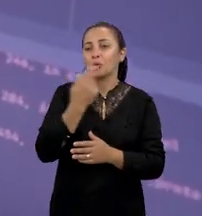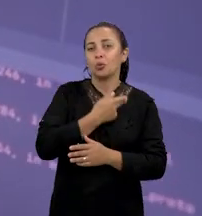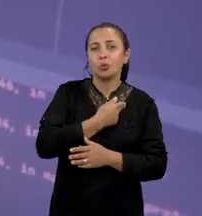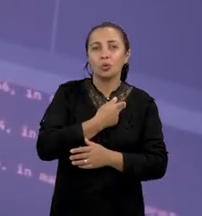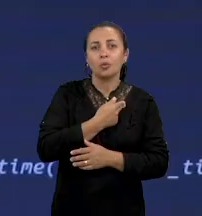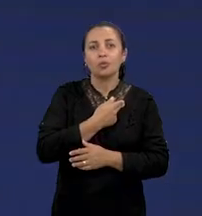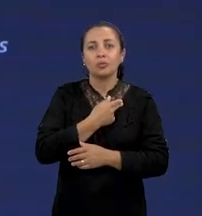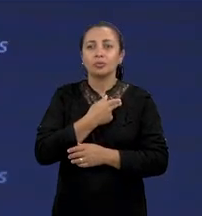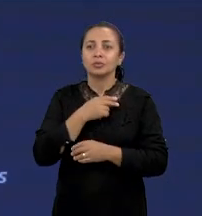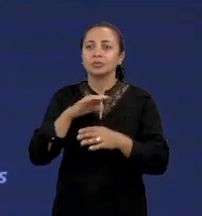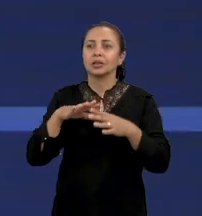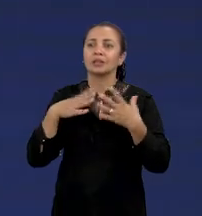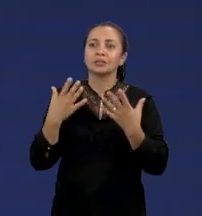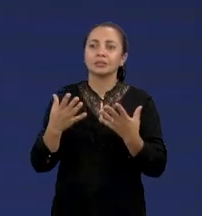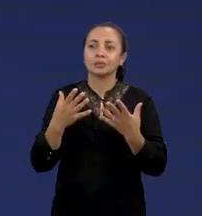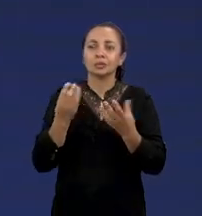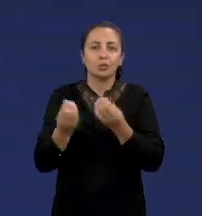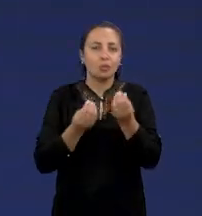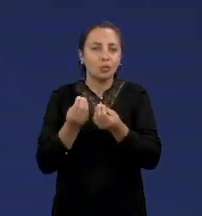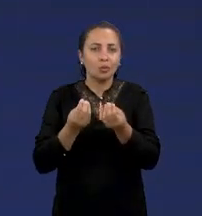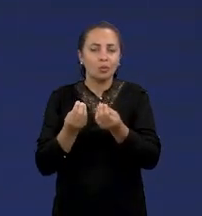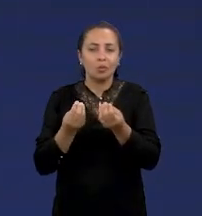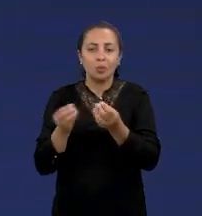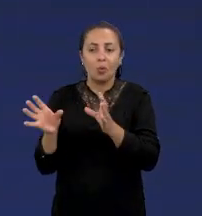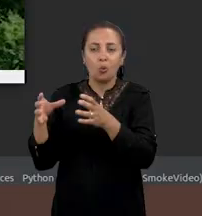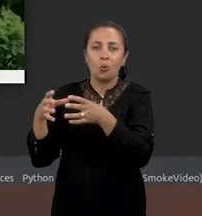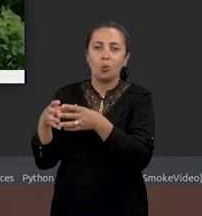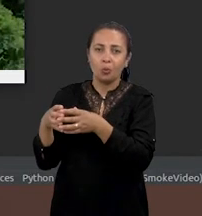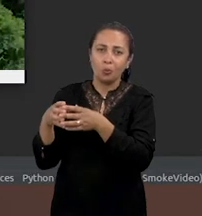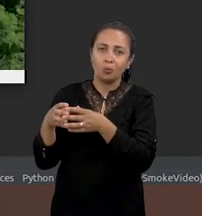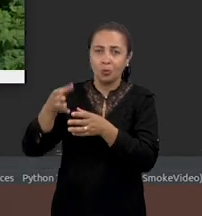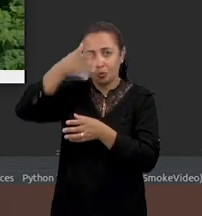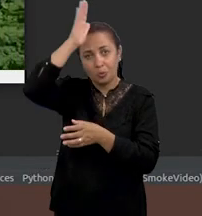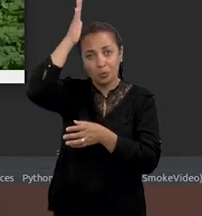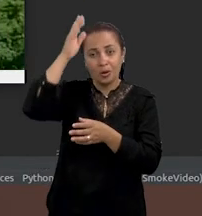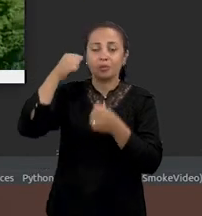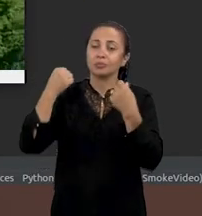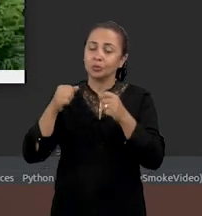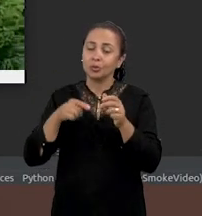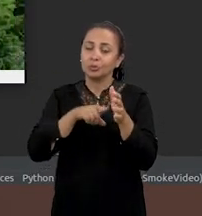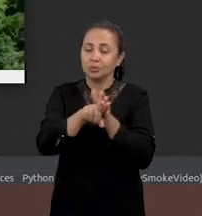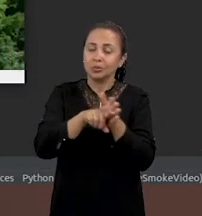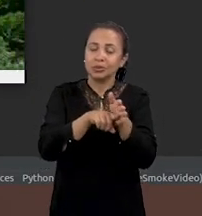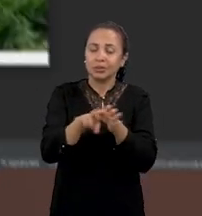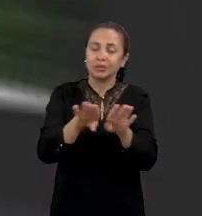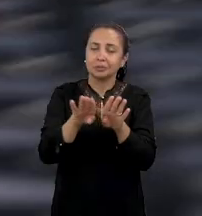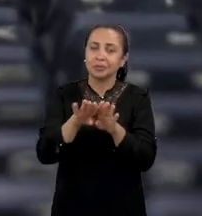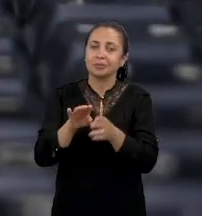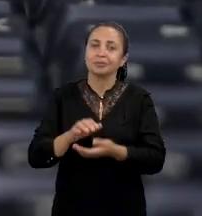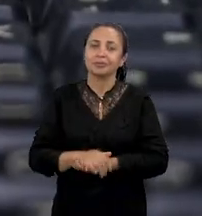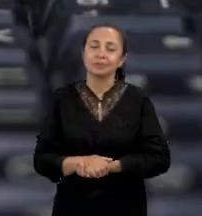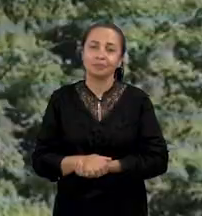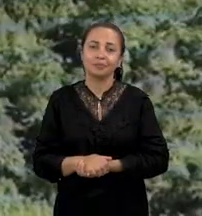nós, enquanto organização, nós também participemos dessas pesquisas.